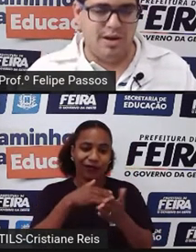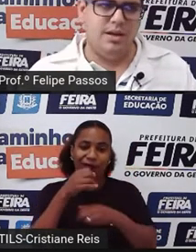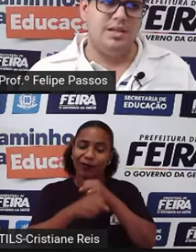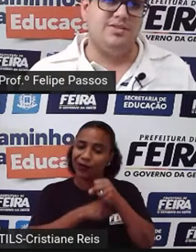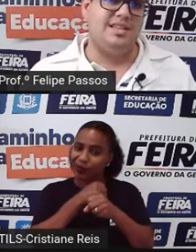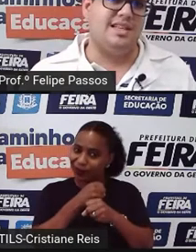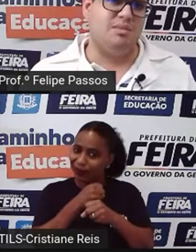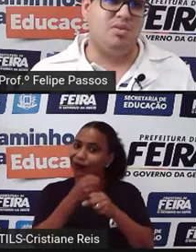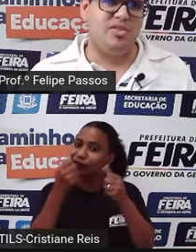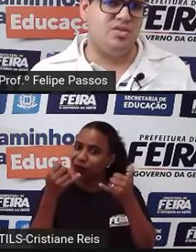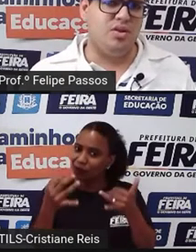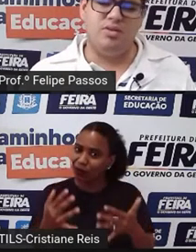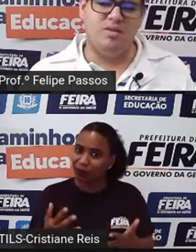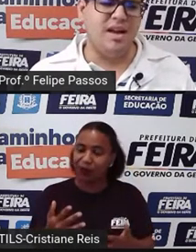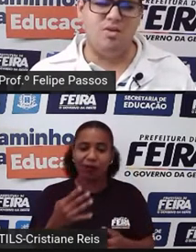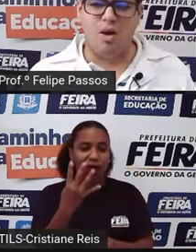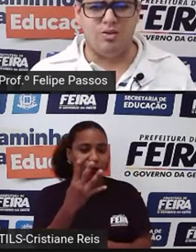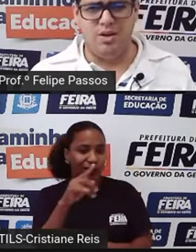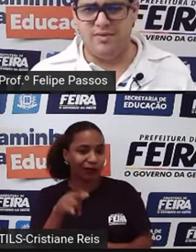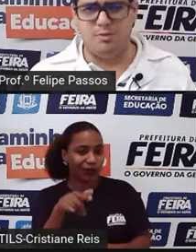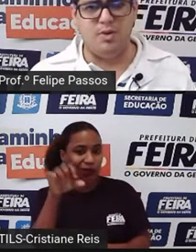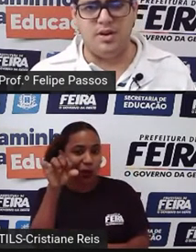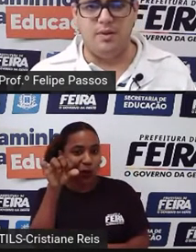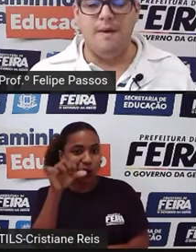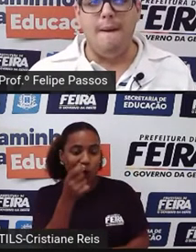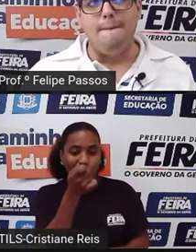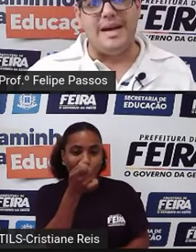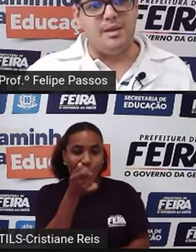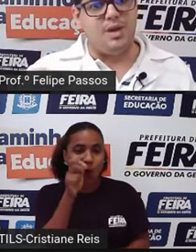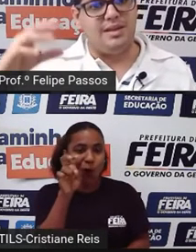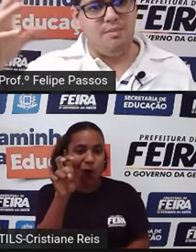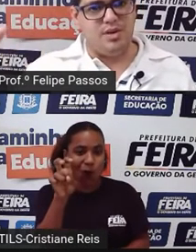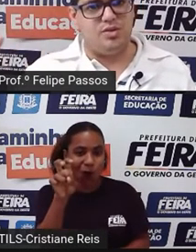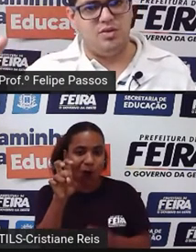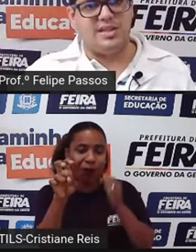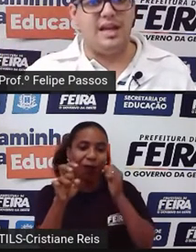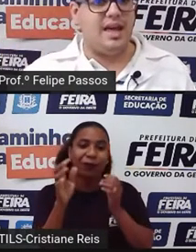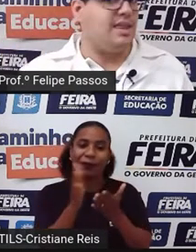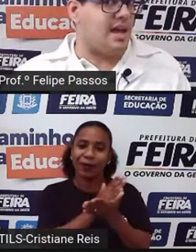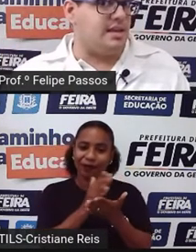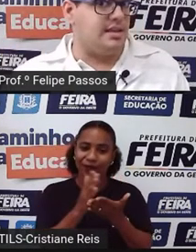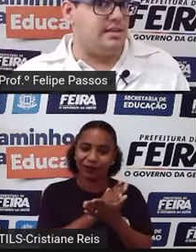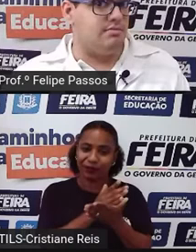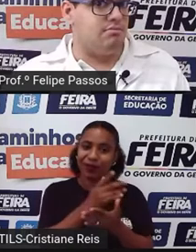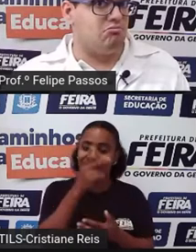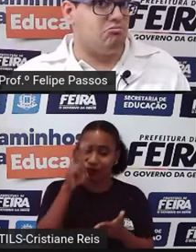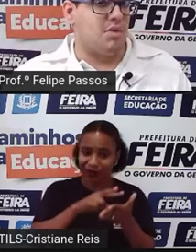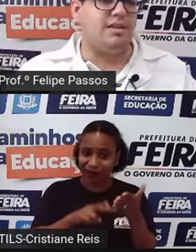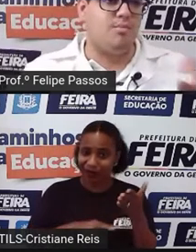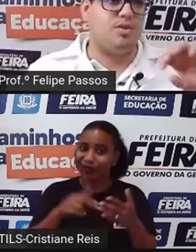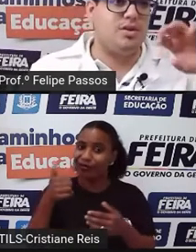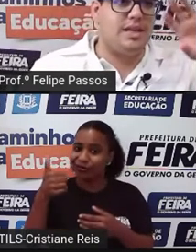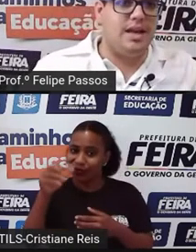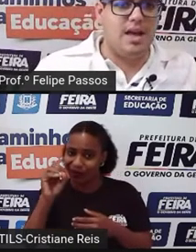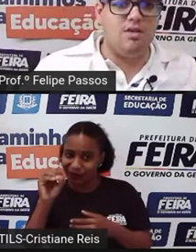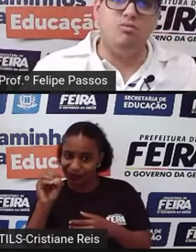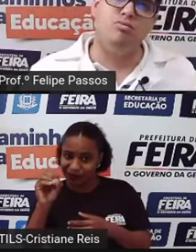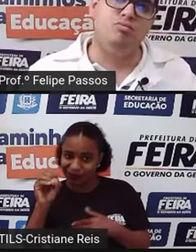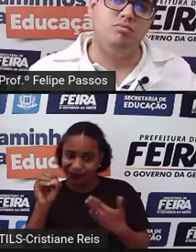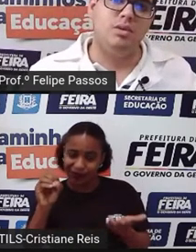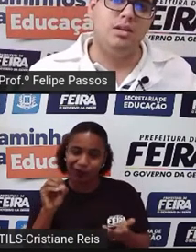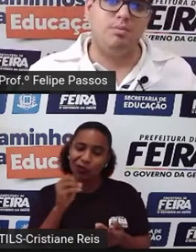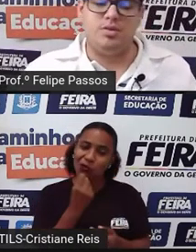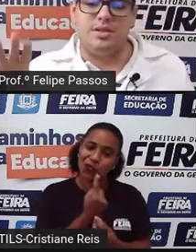Calma, você vai dizer assim, professor, eu não leio 4 livros por ano, mas porque tem pessoas que leem 10, aí tem pessoas que leem